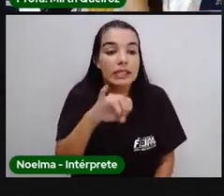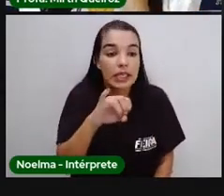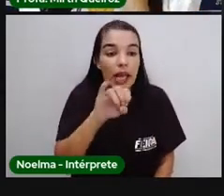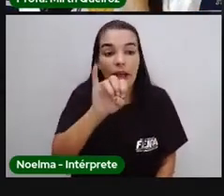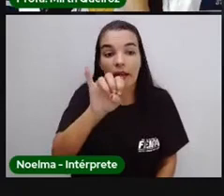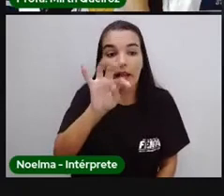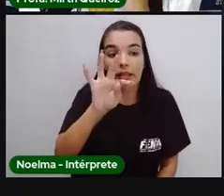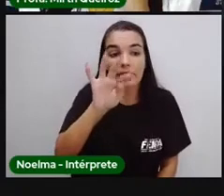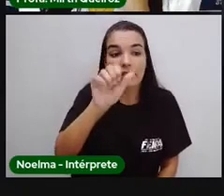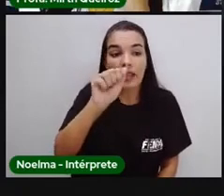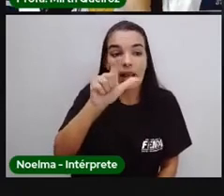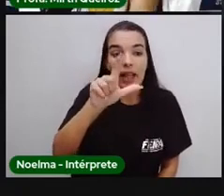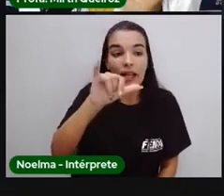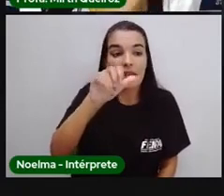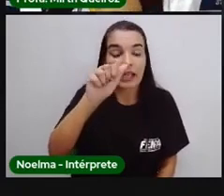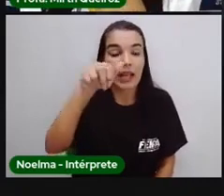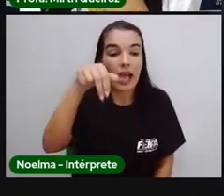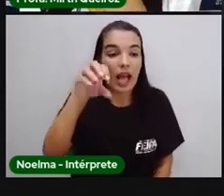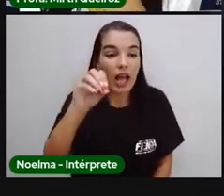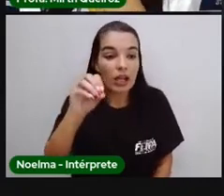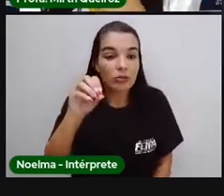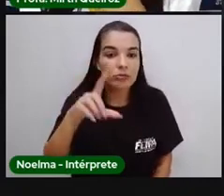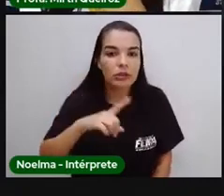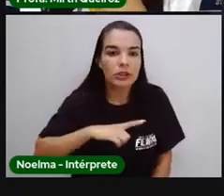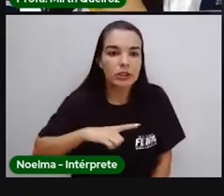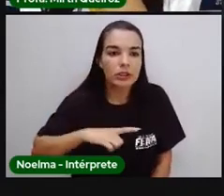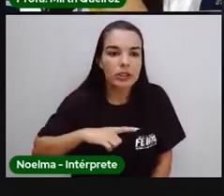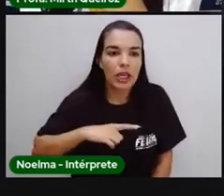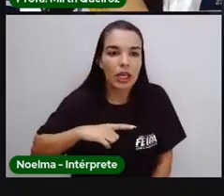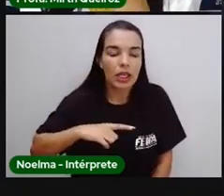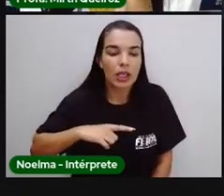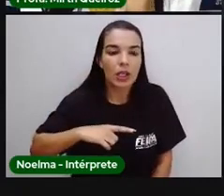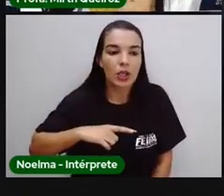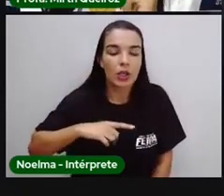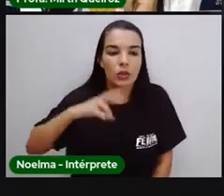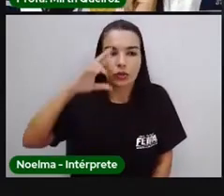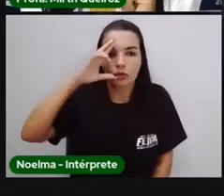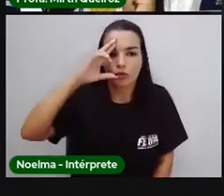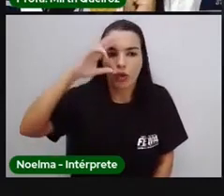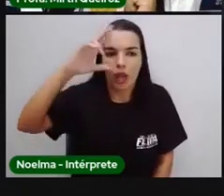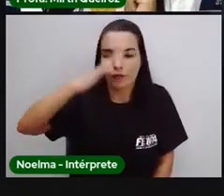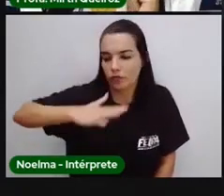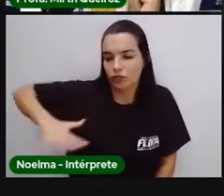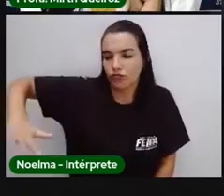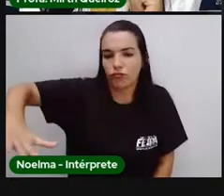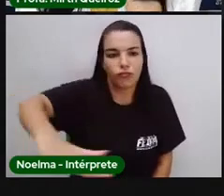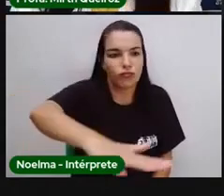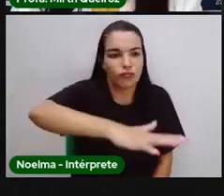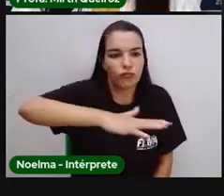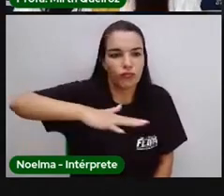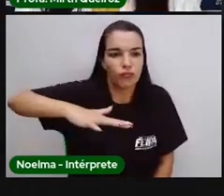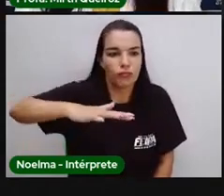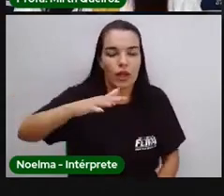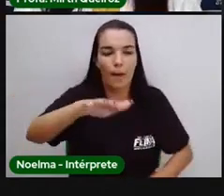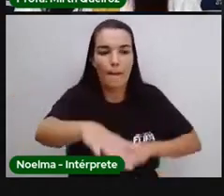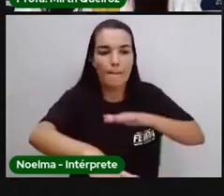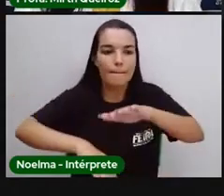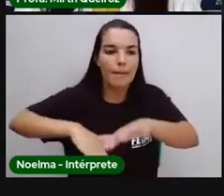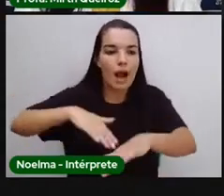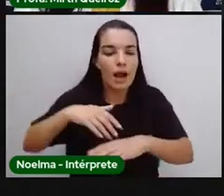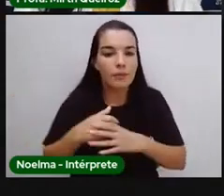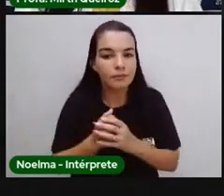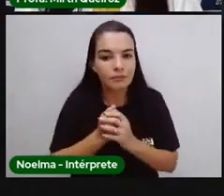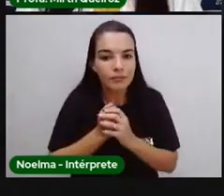eles estão dominando o mar Mediterrâneo. Foi aí que D. João teve uma ideia.